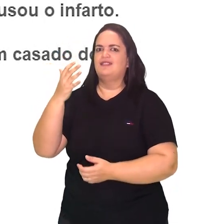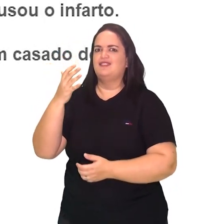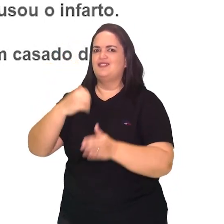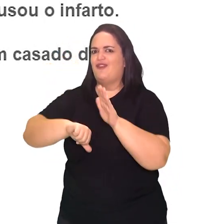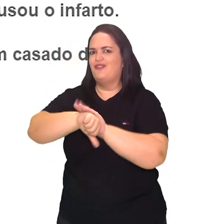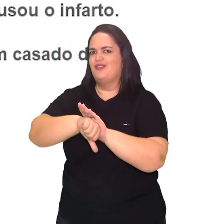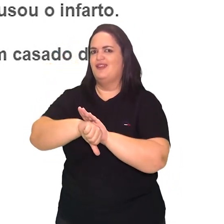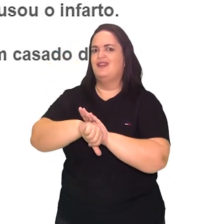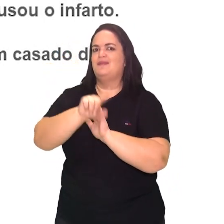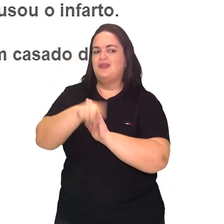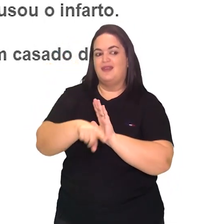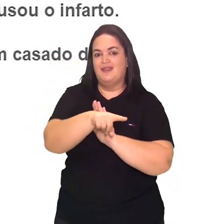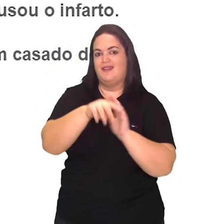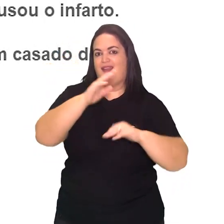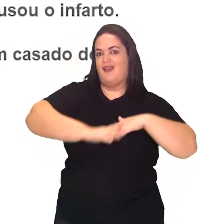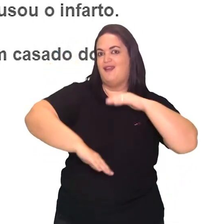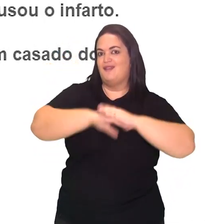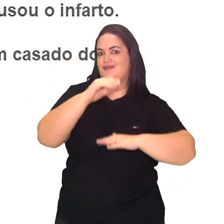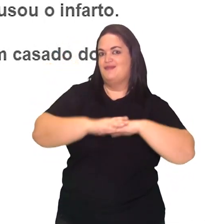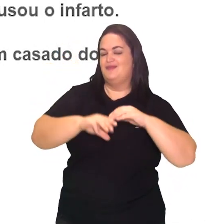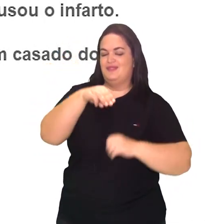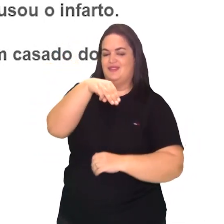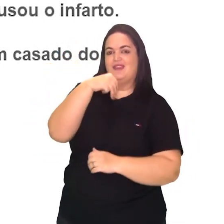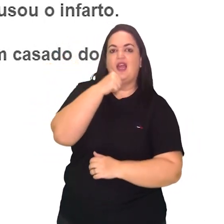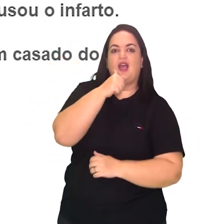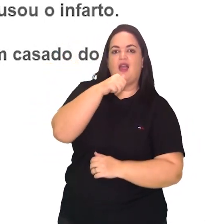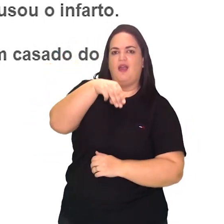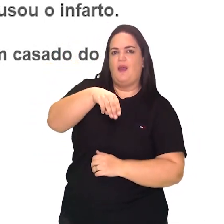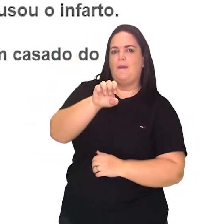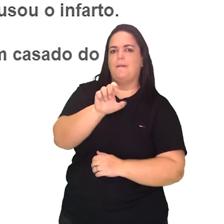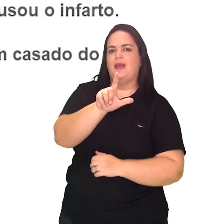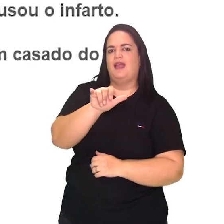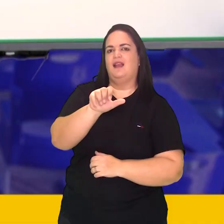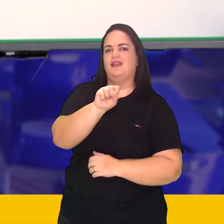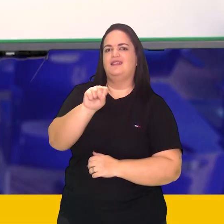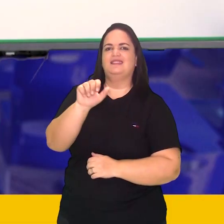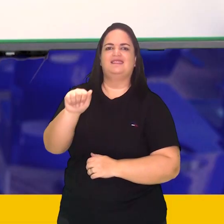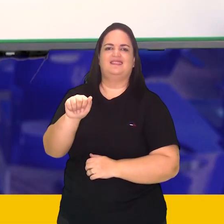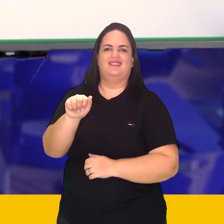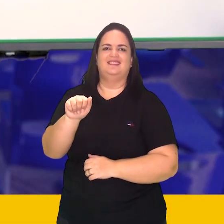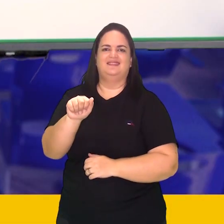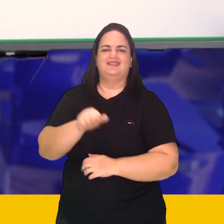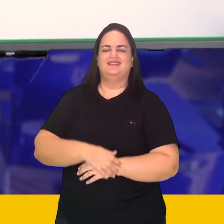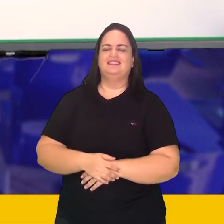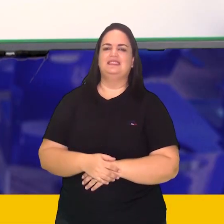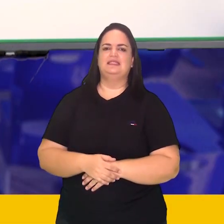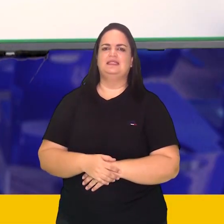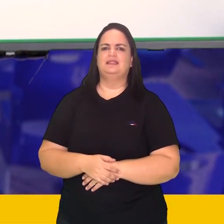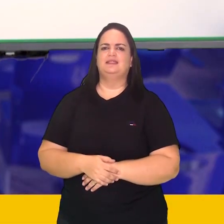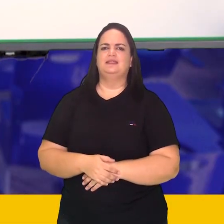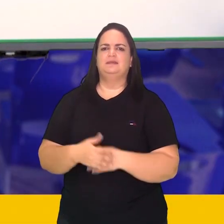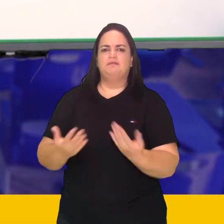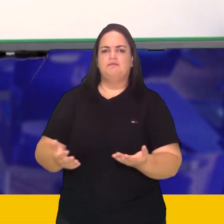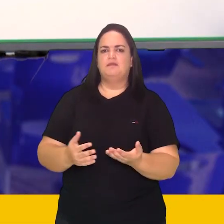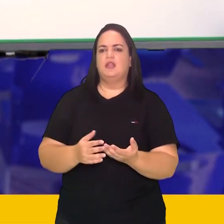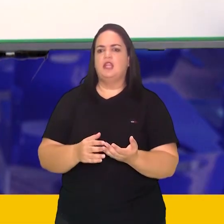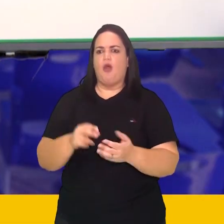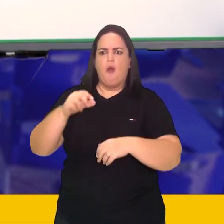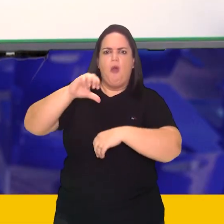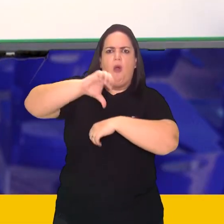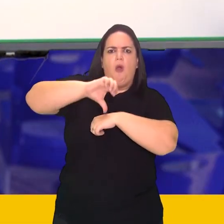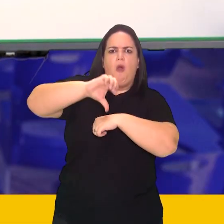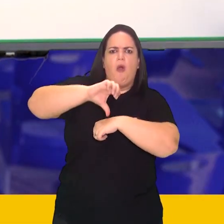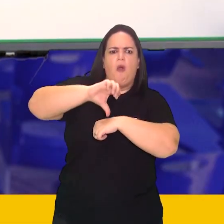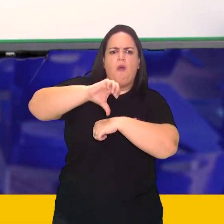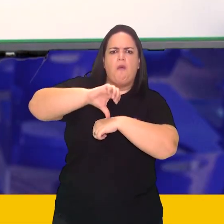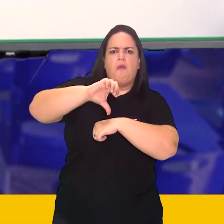Harvey, que trabalha provavelmente nessa mesma equipe de profissionais. Qual era o grande enigma? A